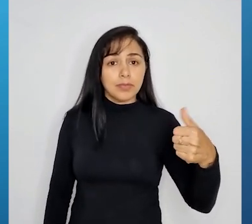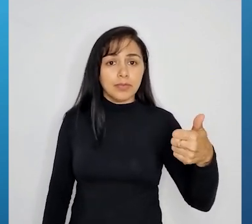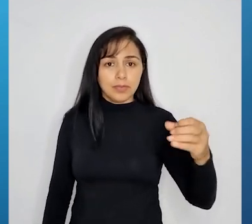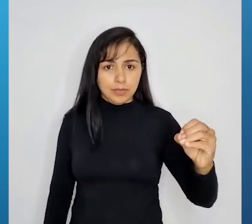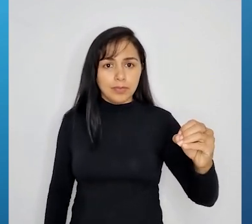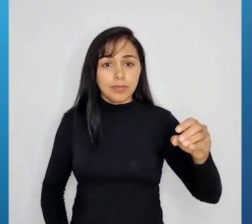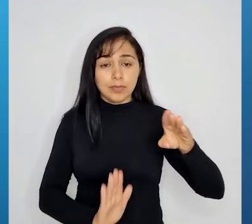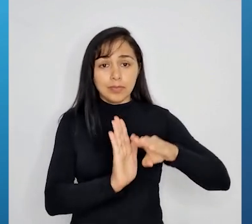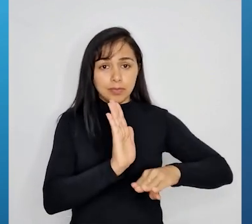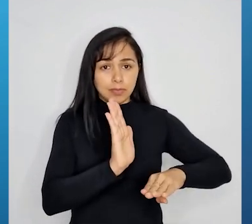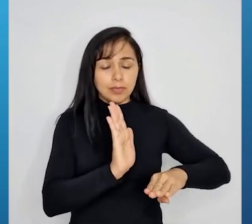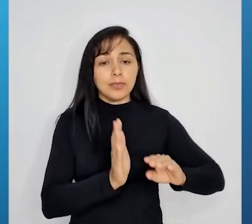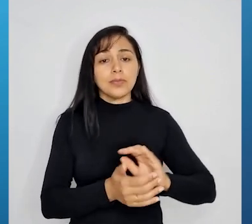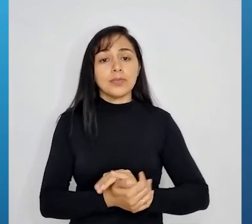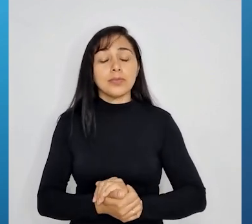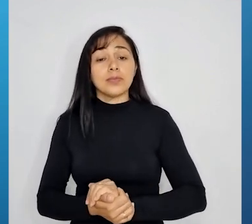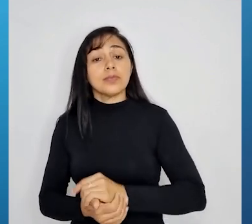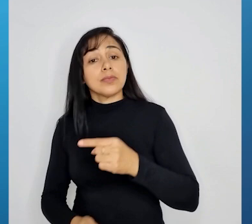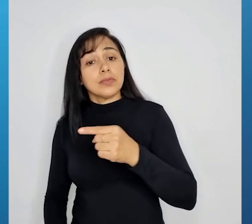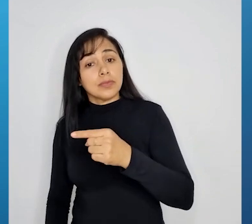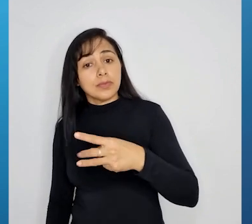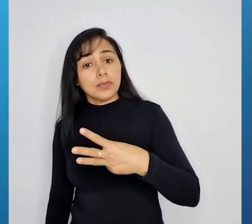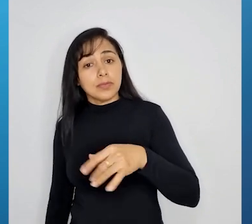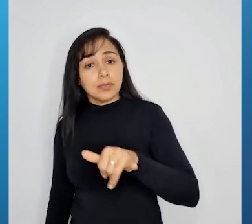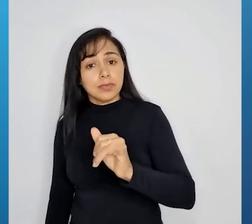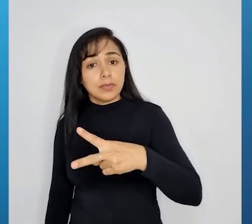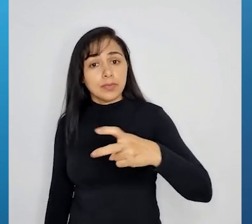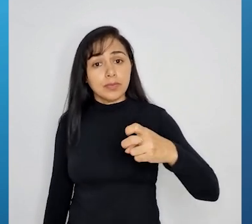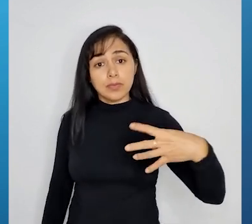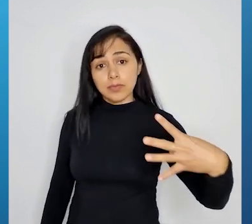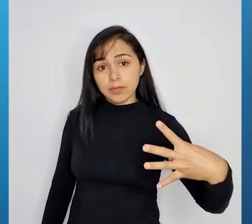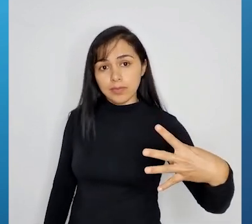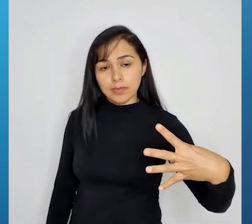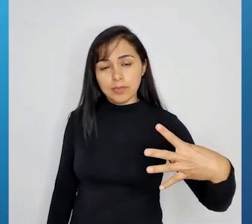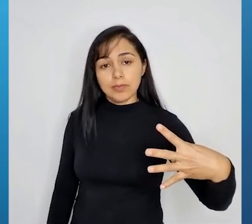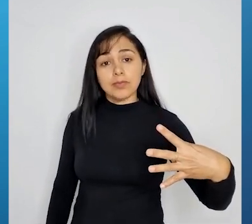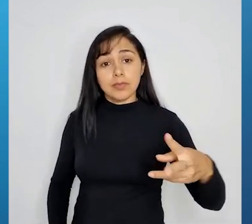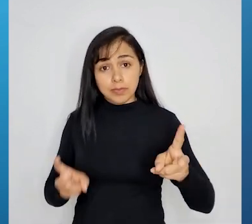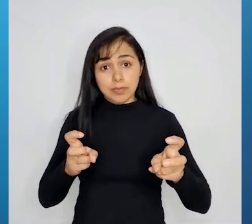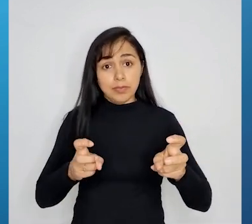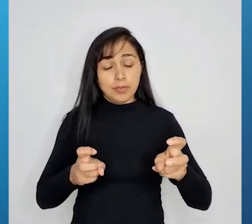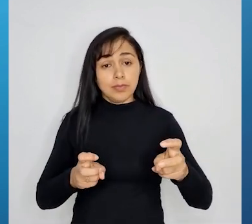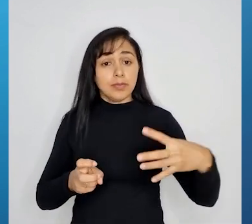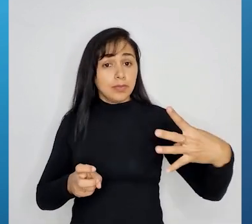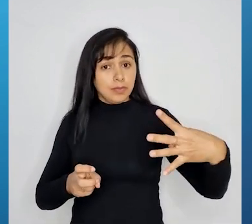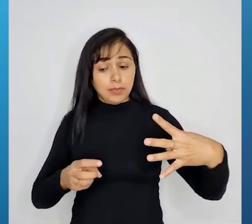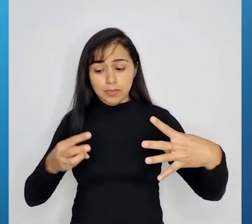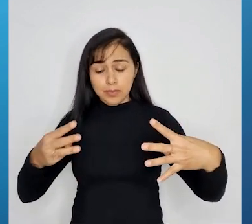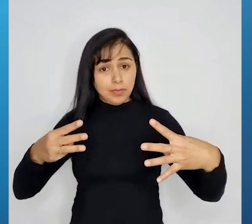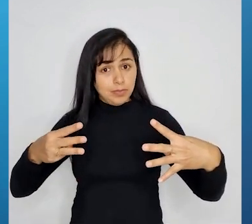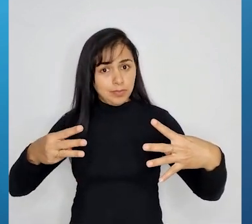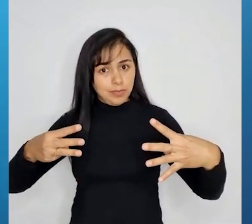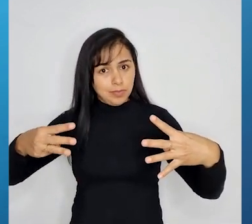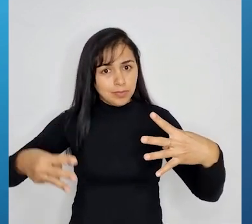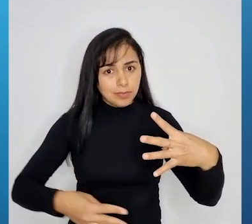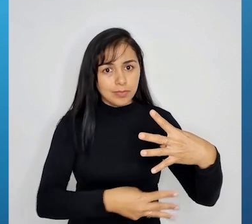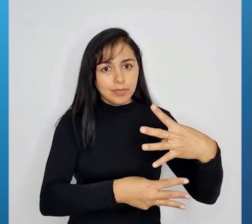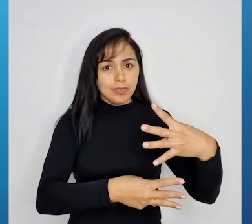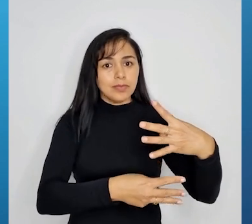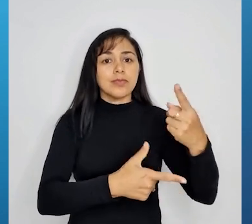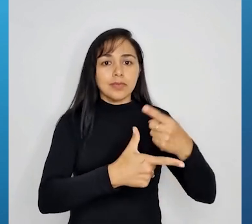menos 3y, 14 menos 10 é 4. Esse 3 que está multiplicando vai passar